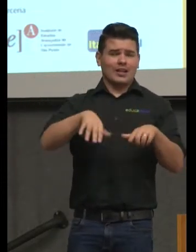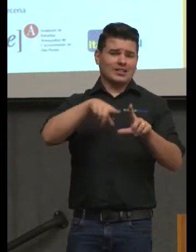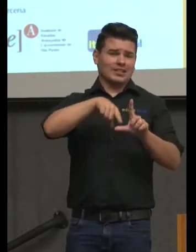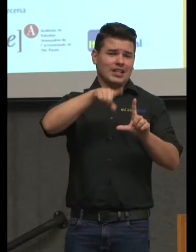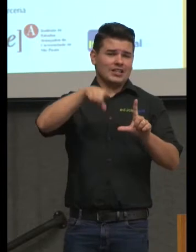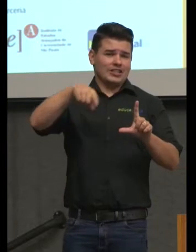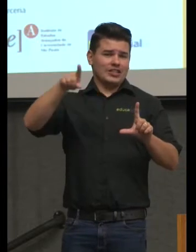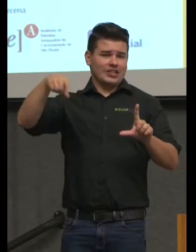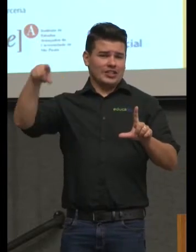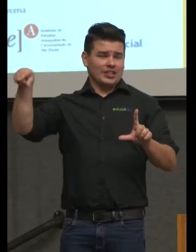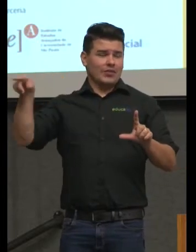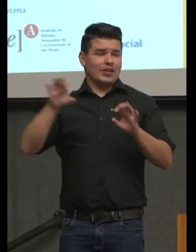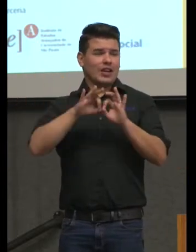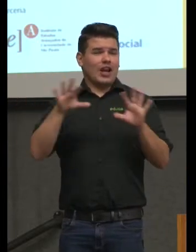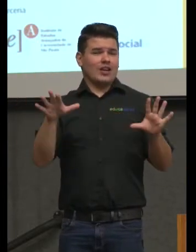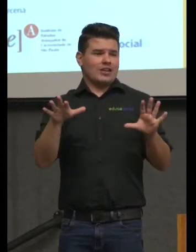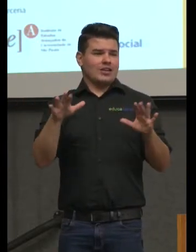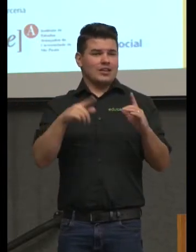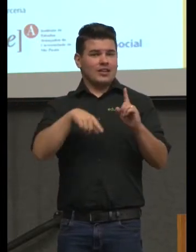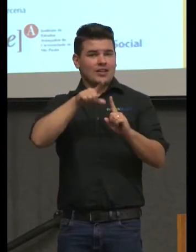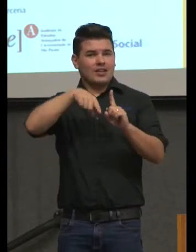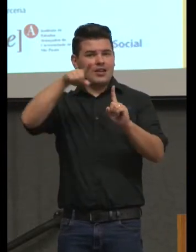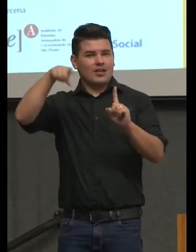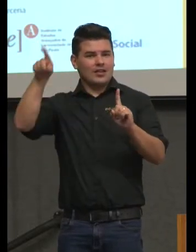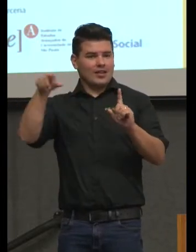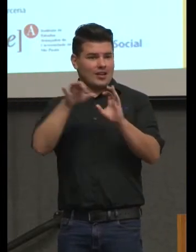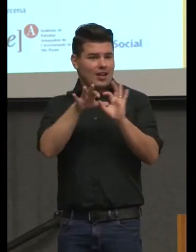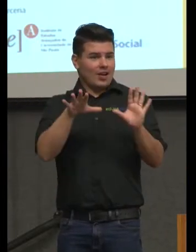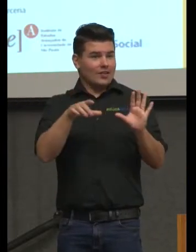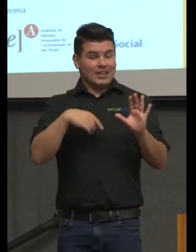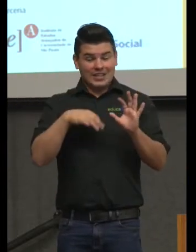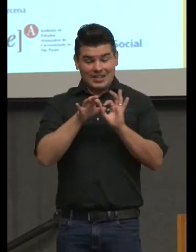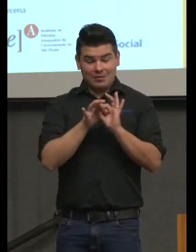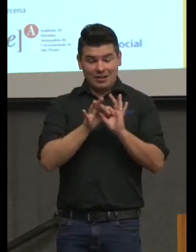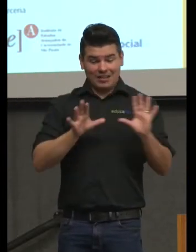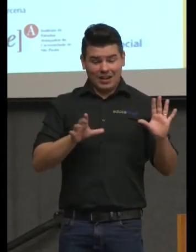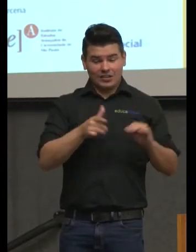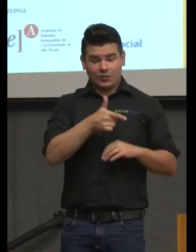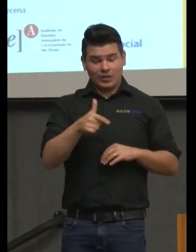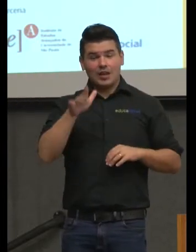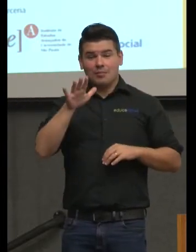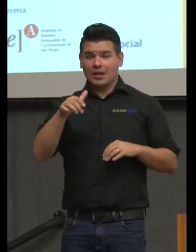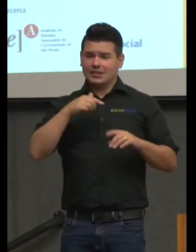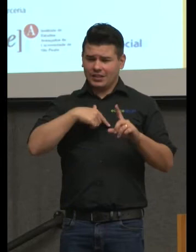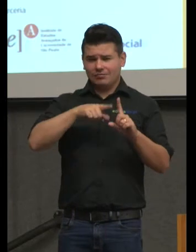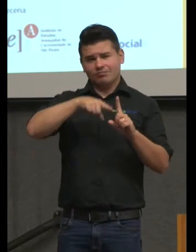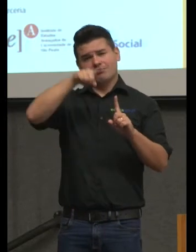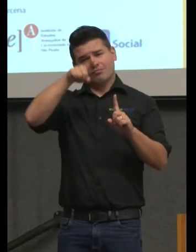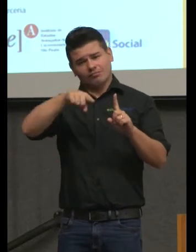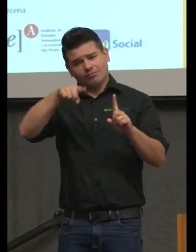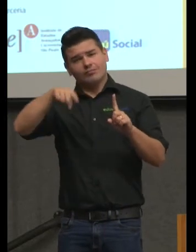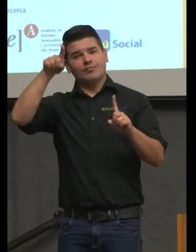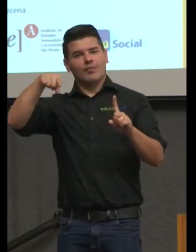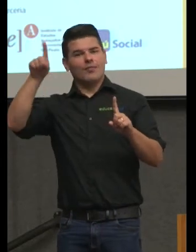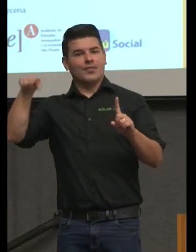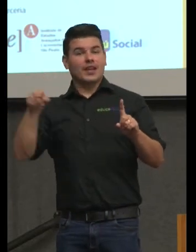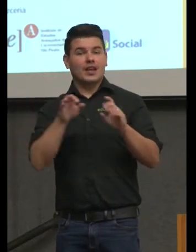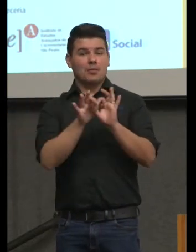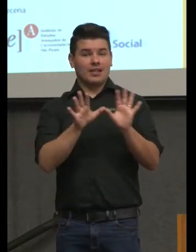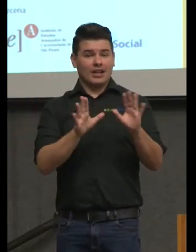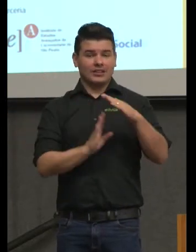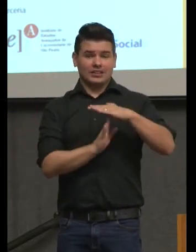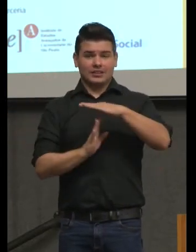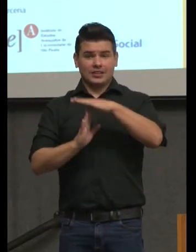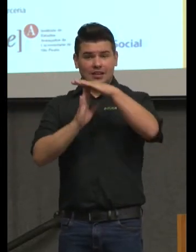graus de liberdade então nós não temos liberdade total mas temos graus de liberdade e esses graus de